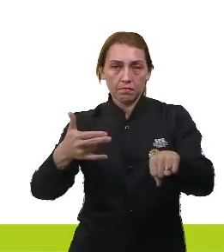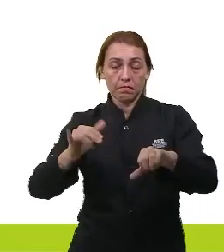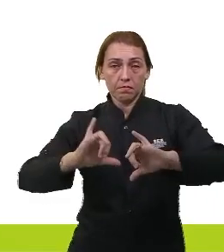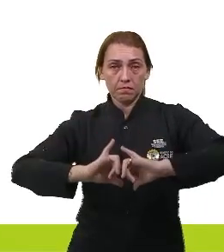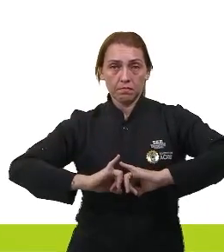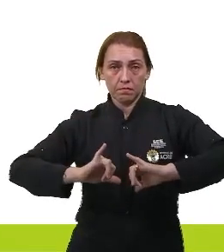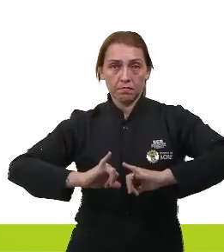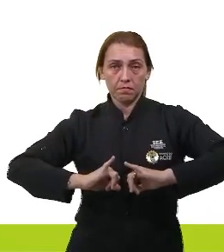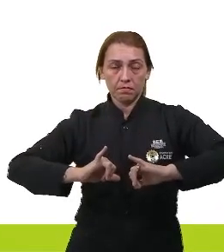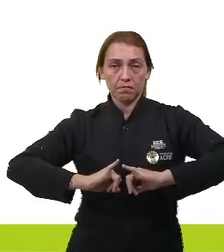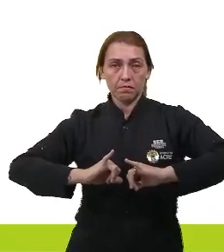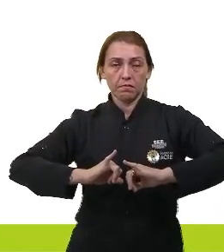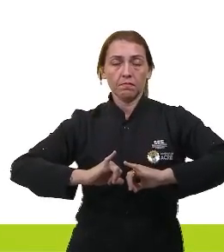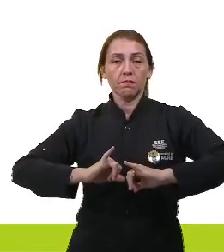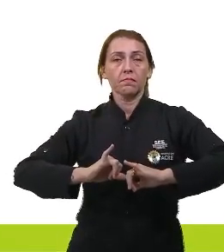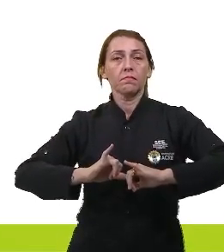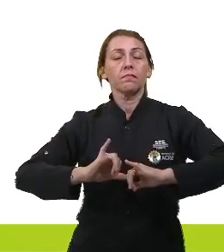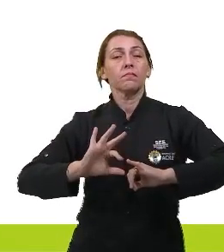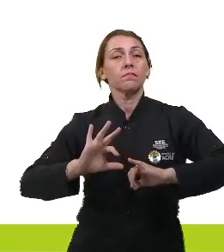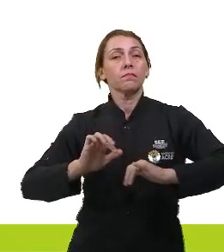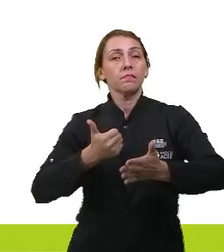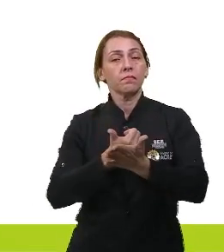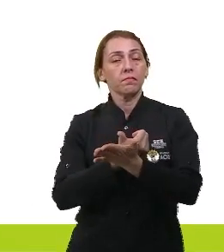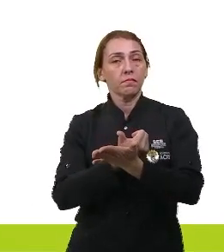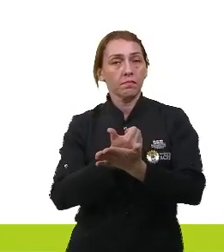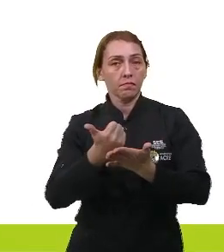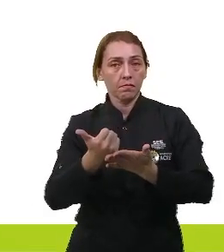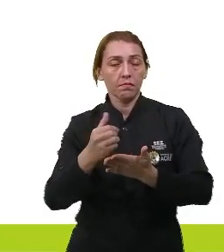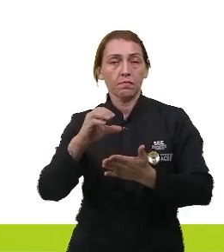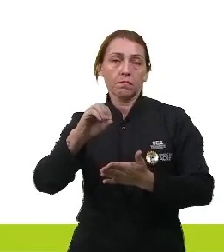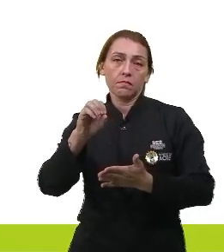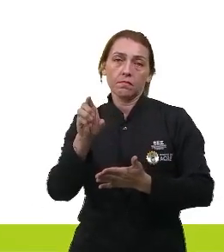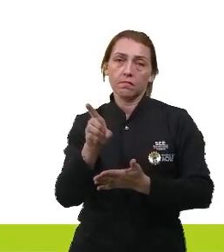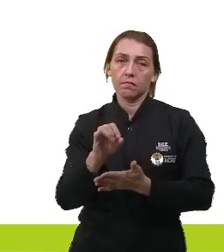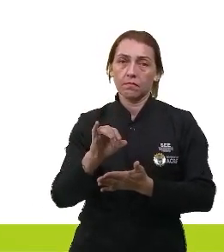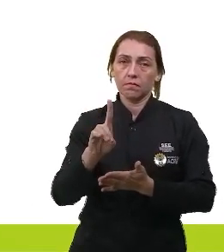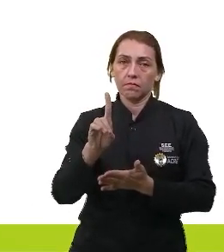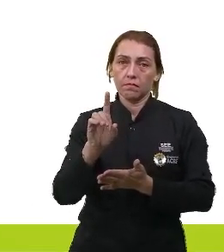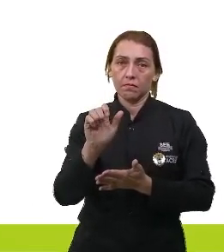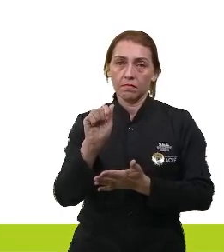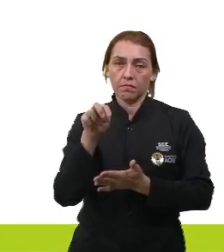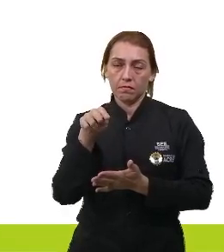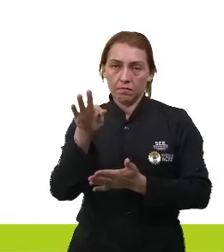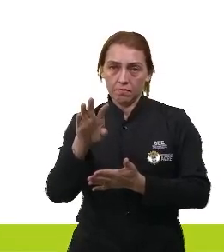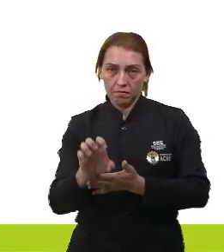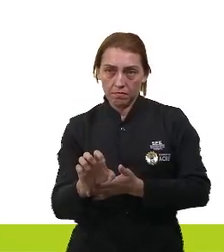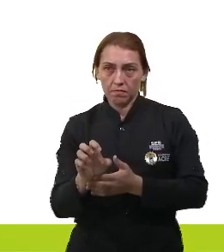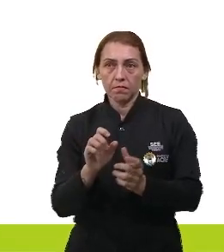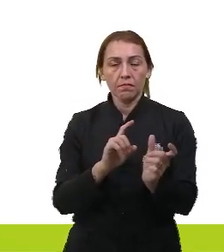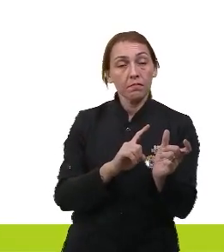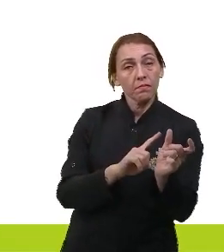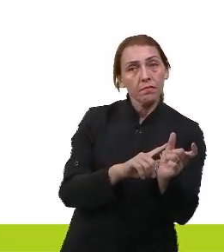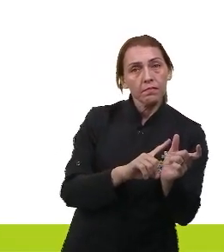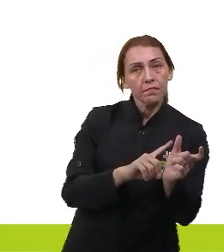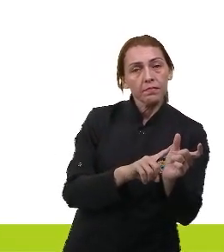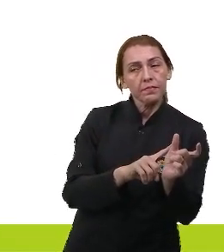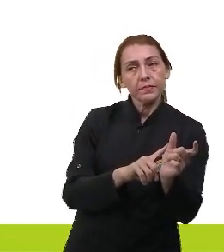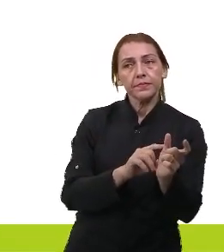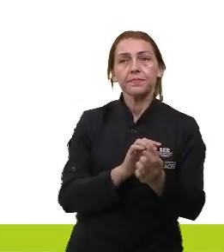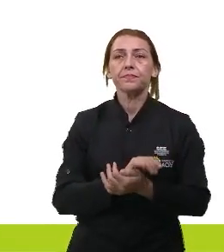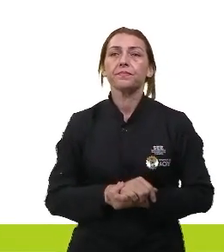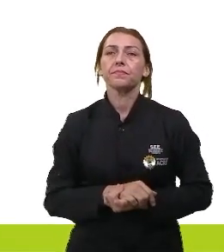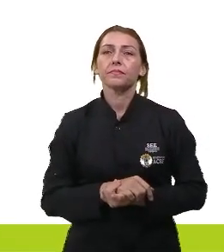sofra preferencialmente a ação do agente oxidante. Agente oxidante. Esse